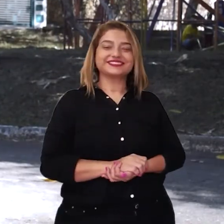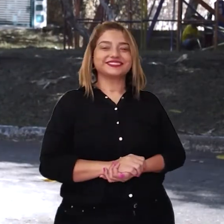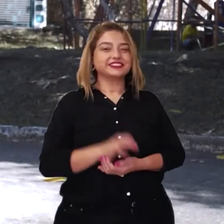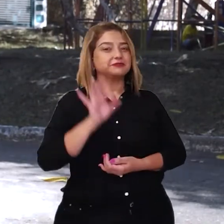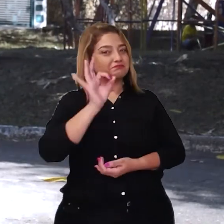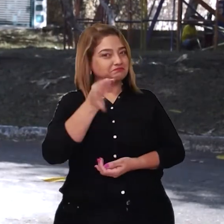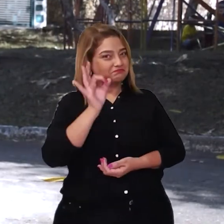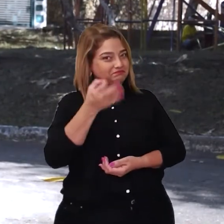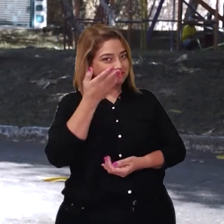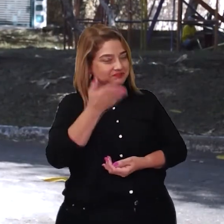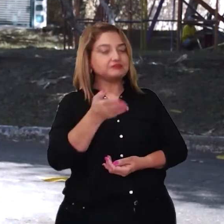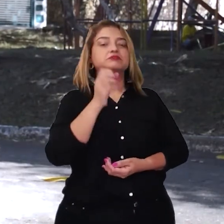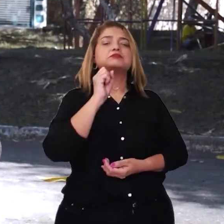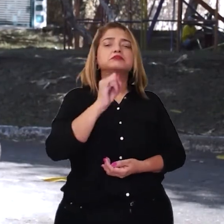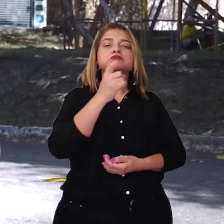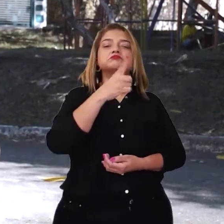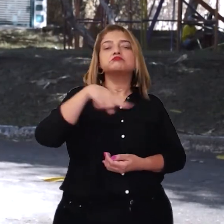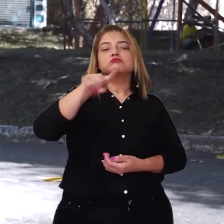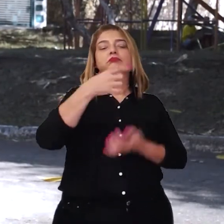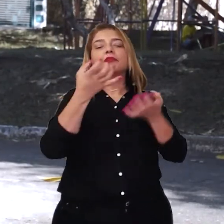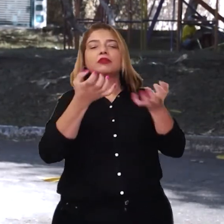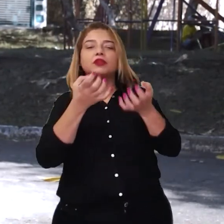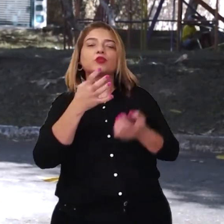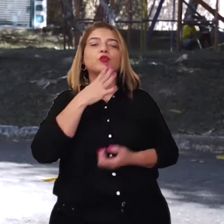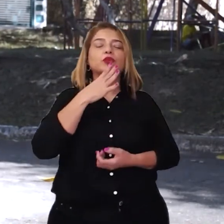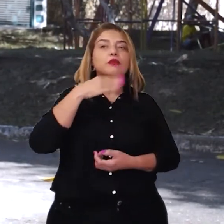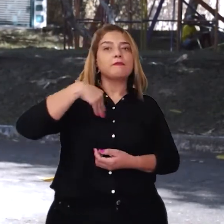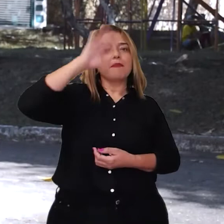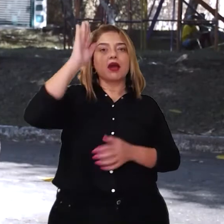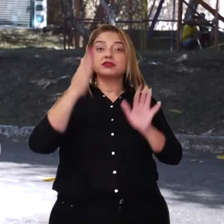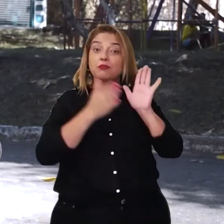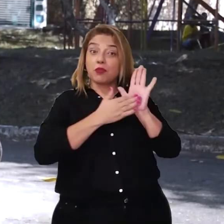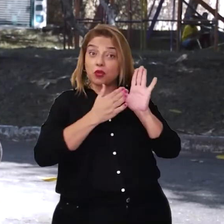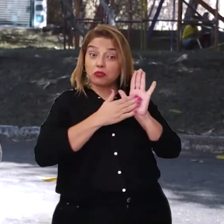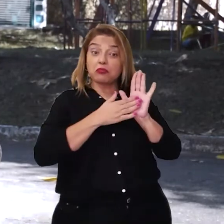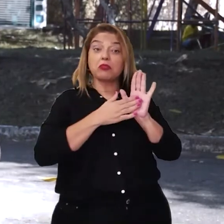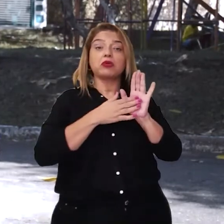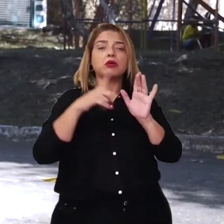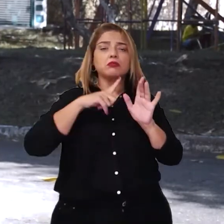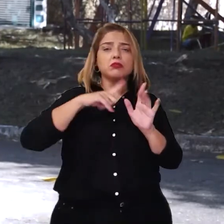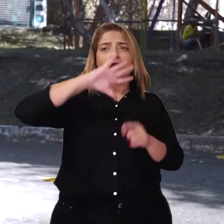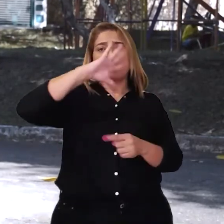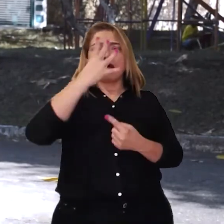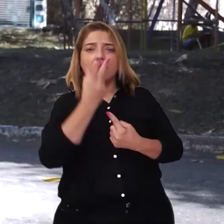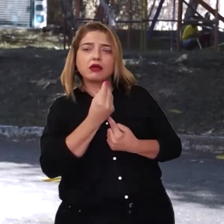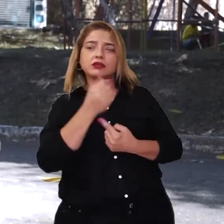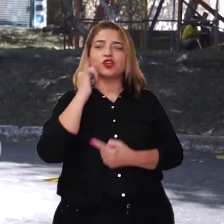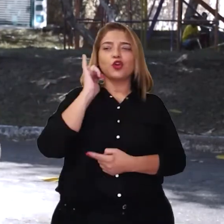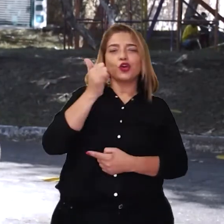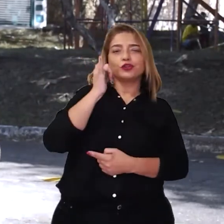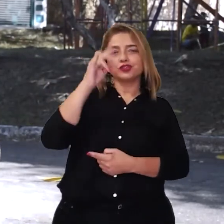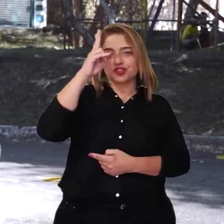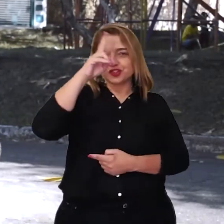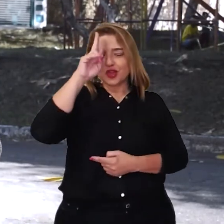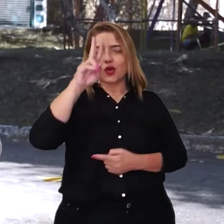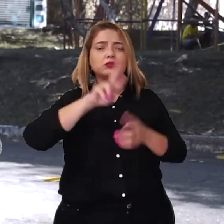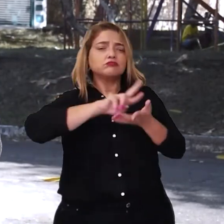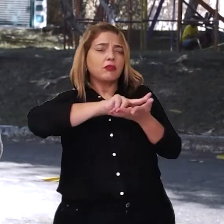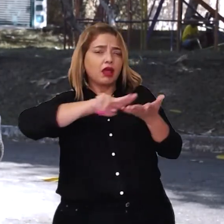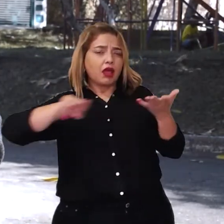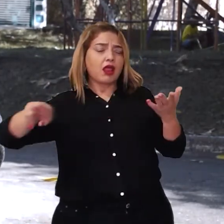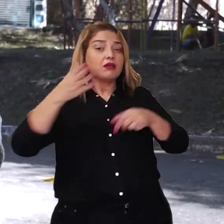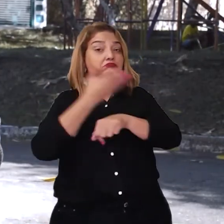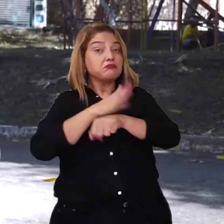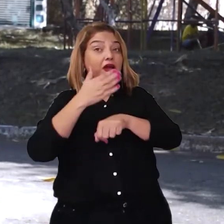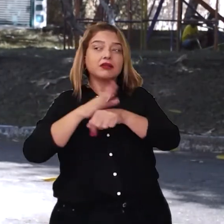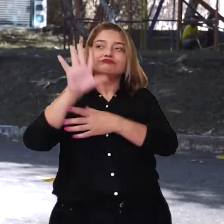É, isso mesmo, pro Isabel. E quem quiser conhecer mais propostas que envolvam arte, contação de histórias e